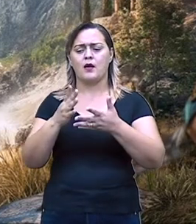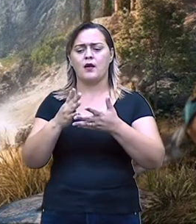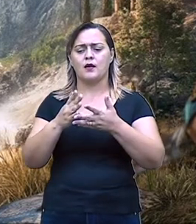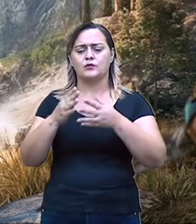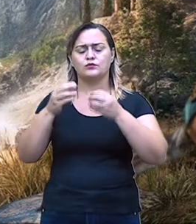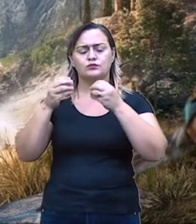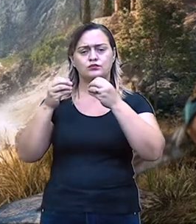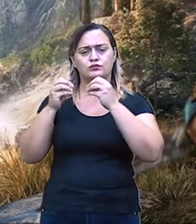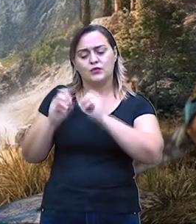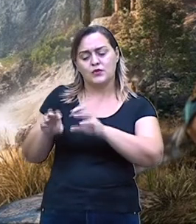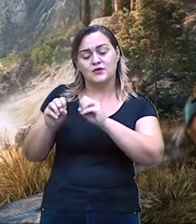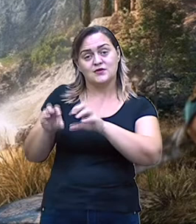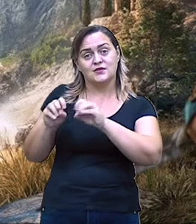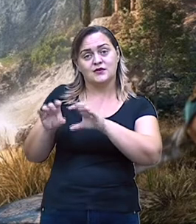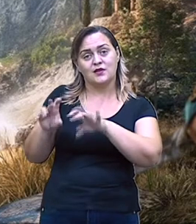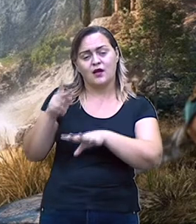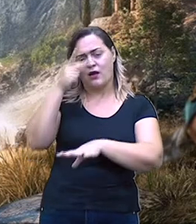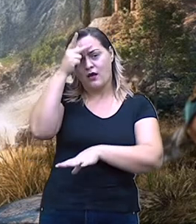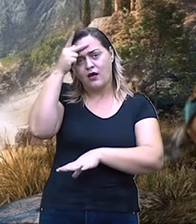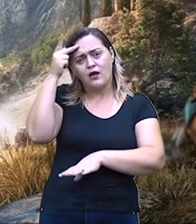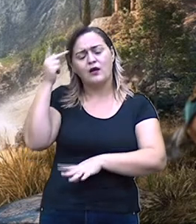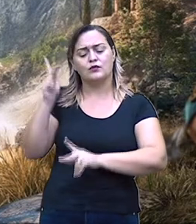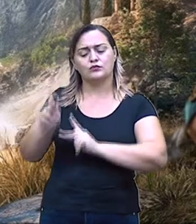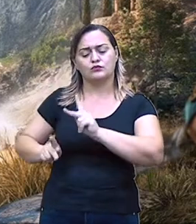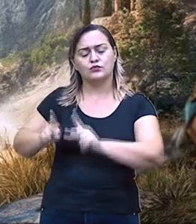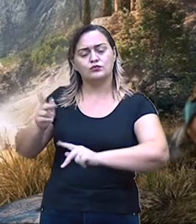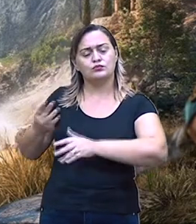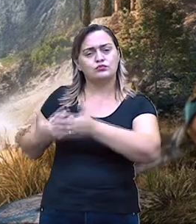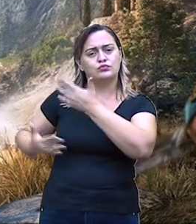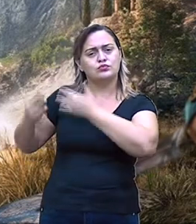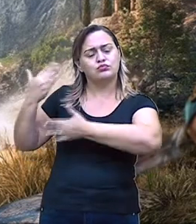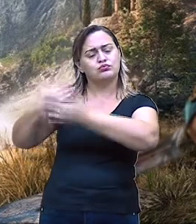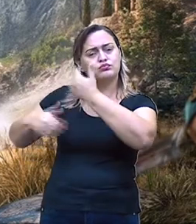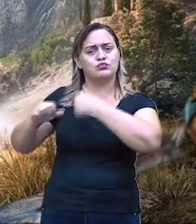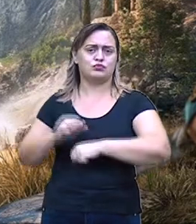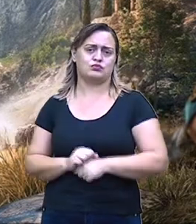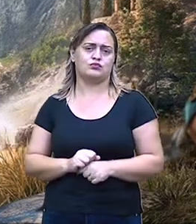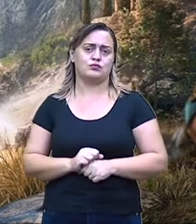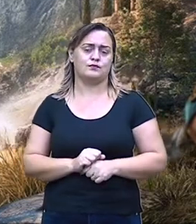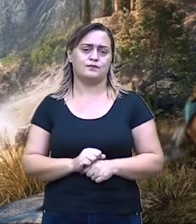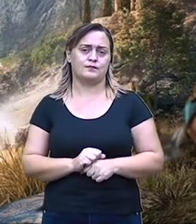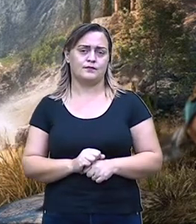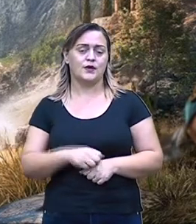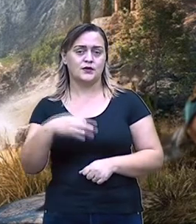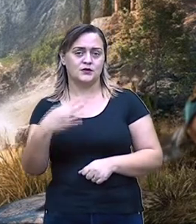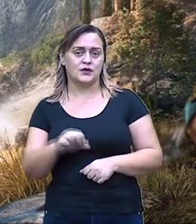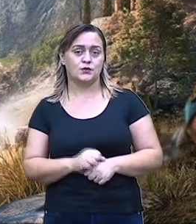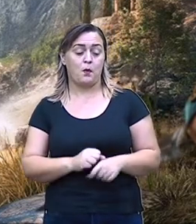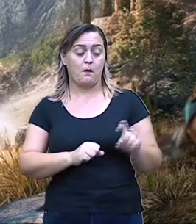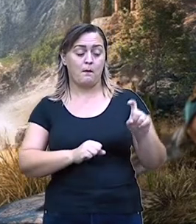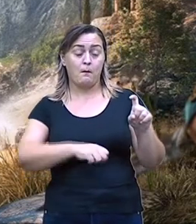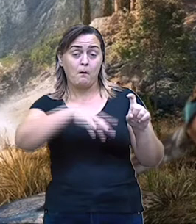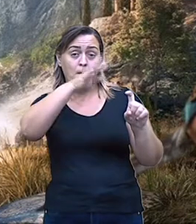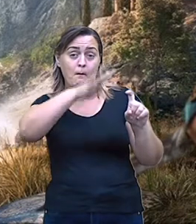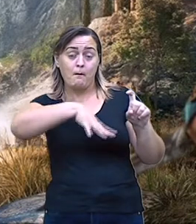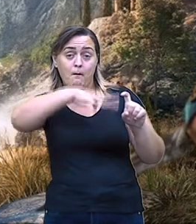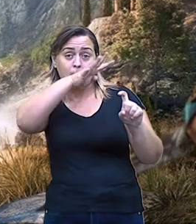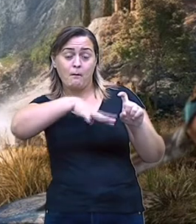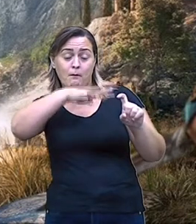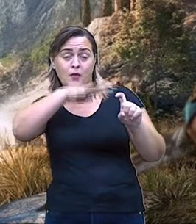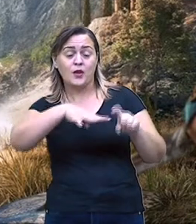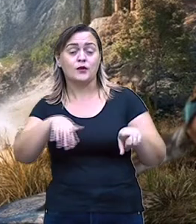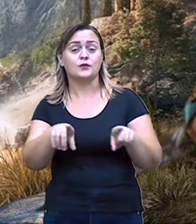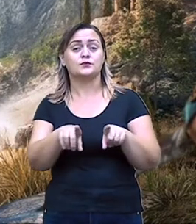O mito também, ele pode ter a função de manifestar alguma ideia de forma clara ou de dar